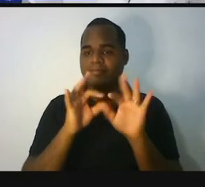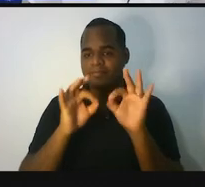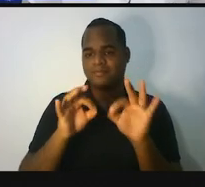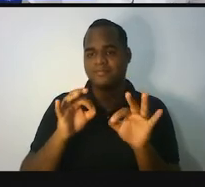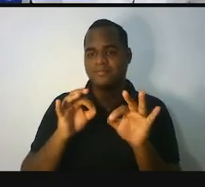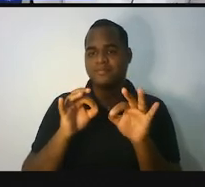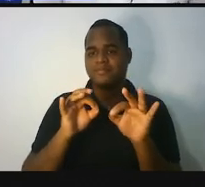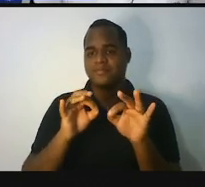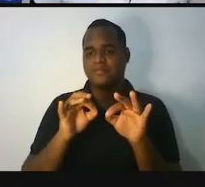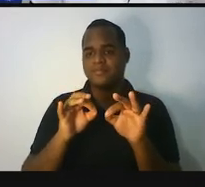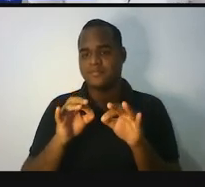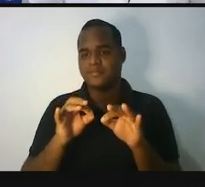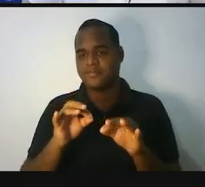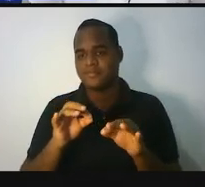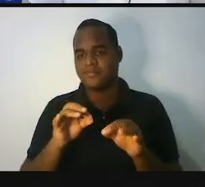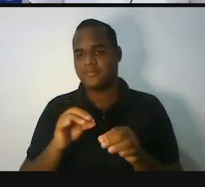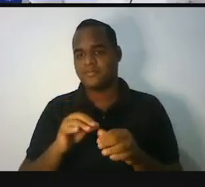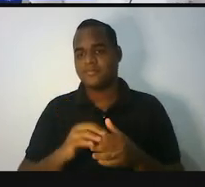ter feito, né,